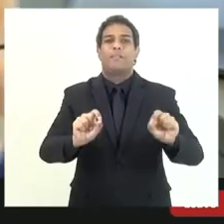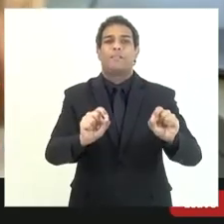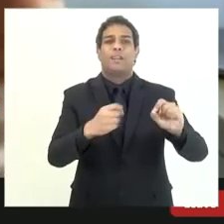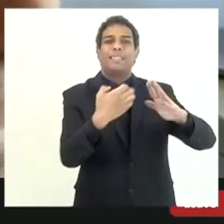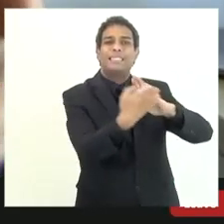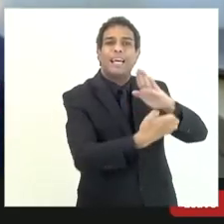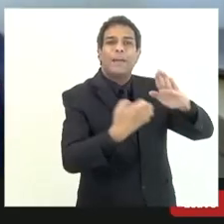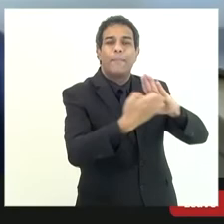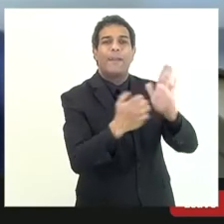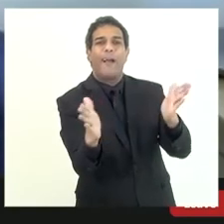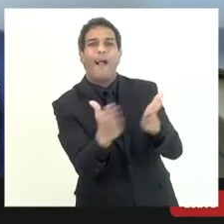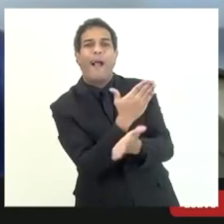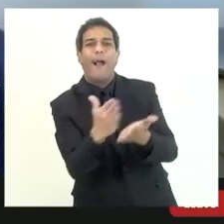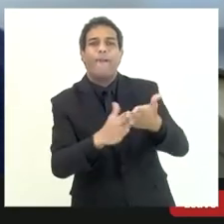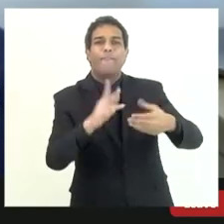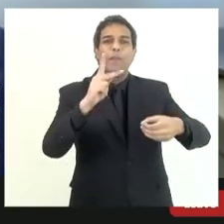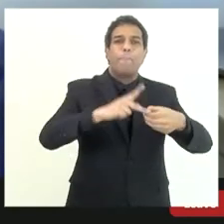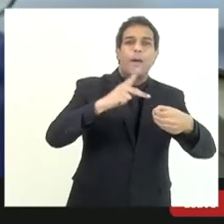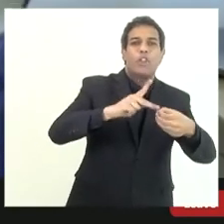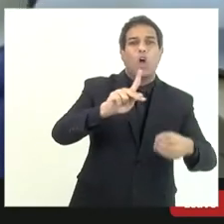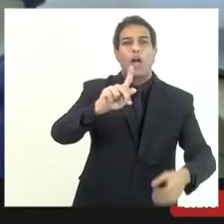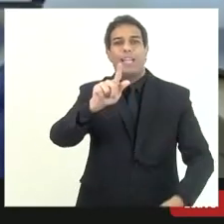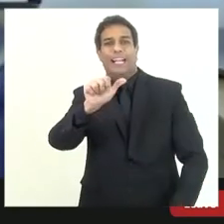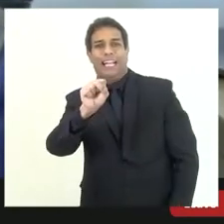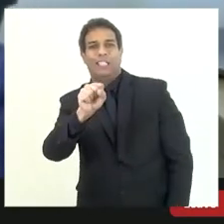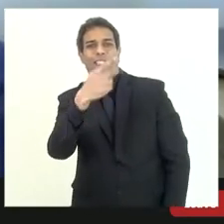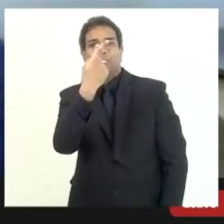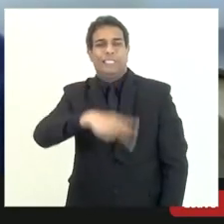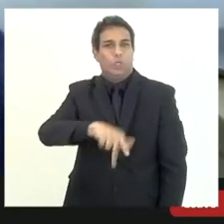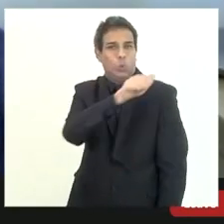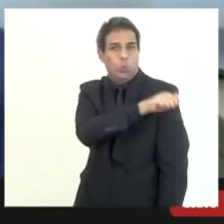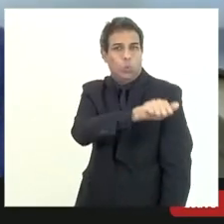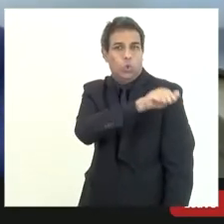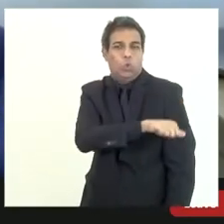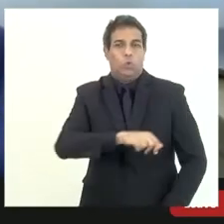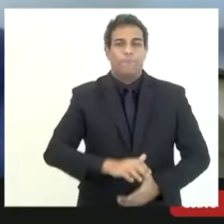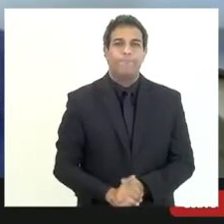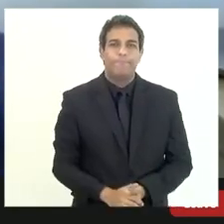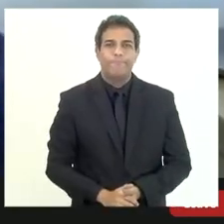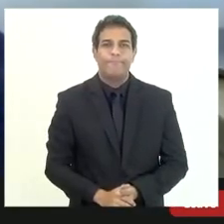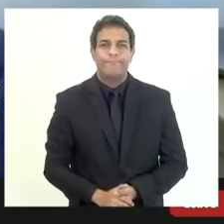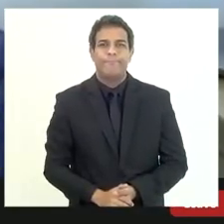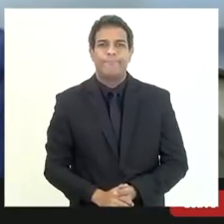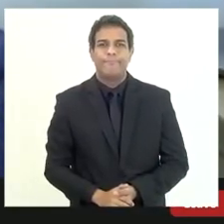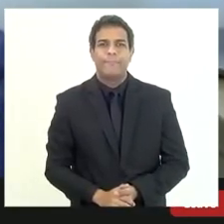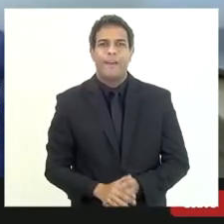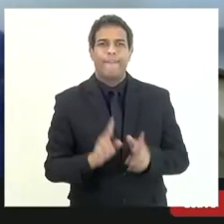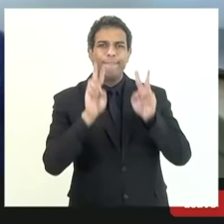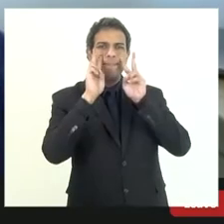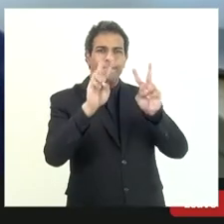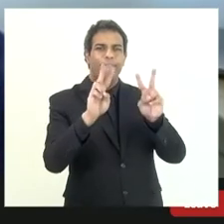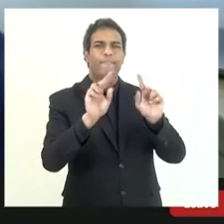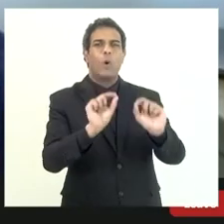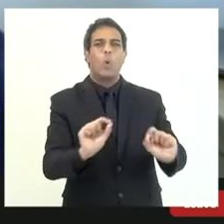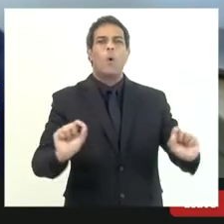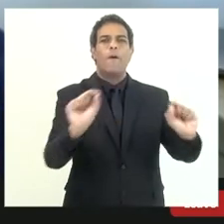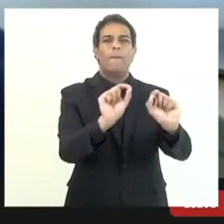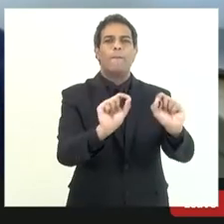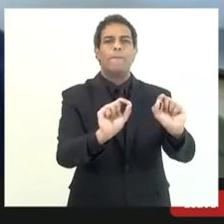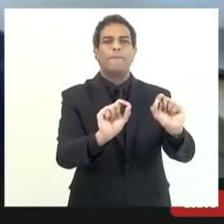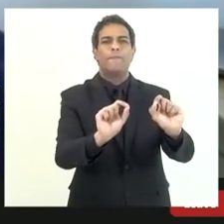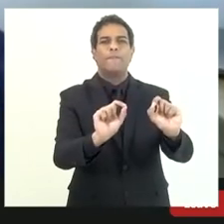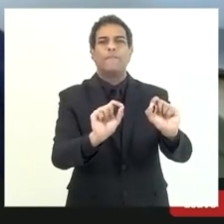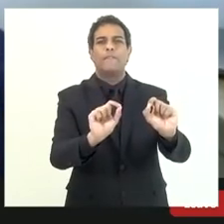petróleo e gás em que se aplicasse sobre essas